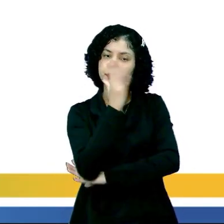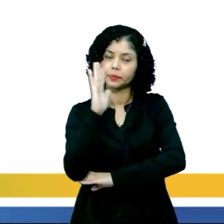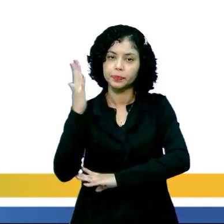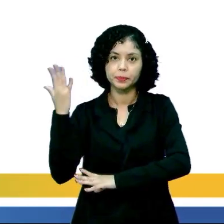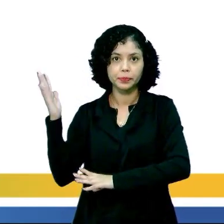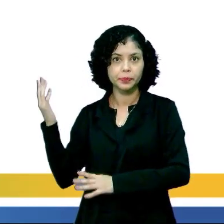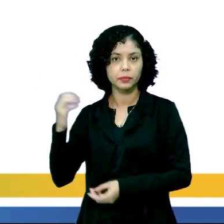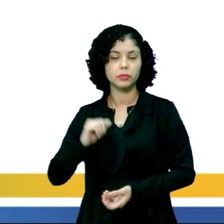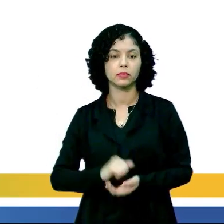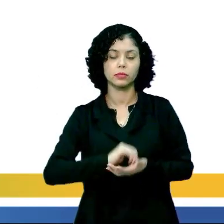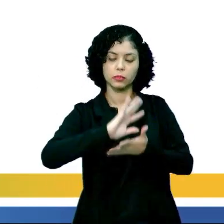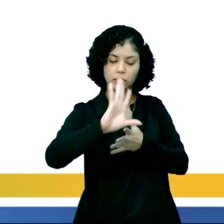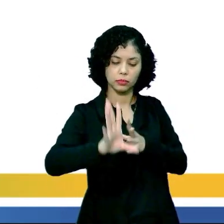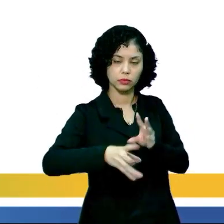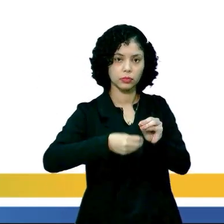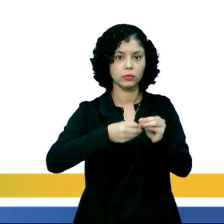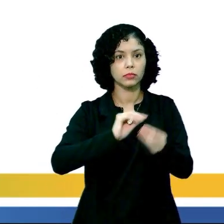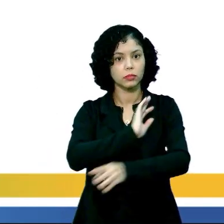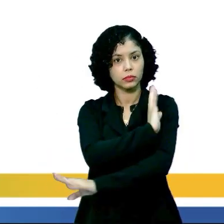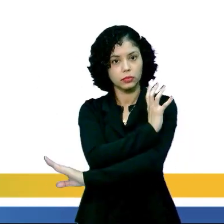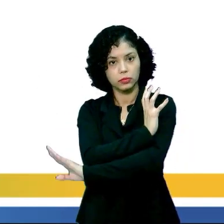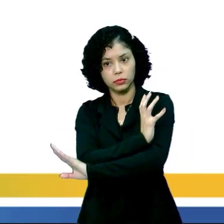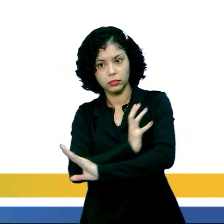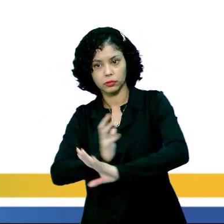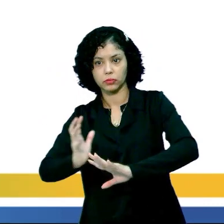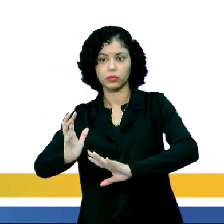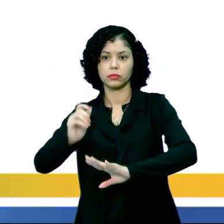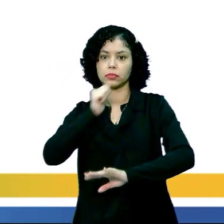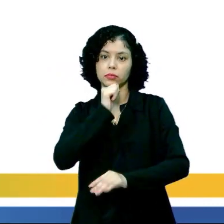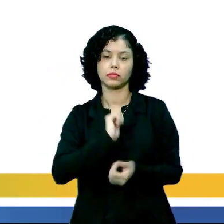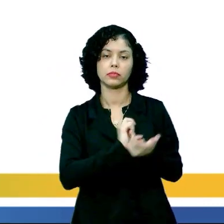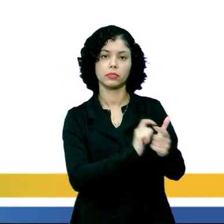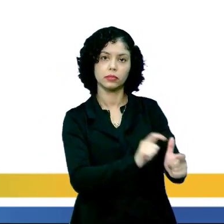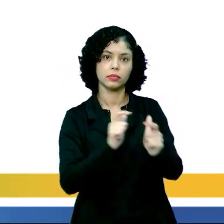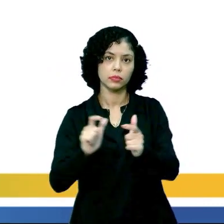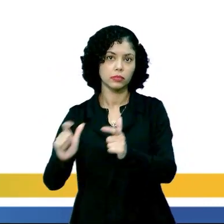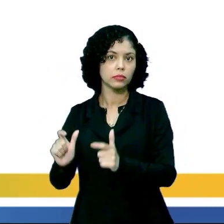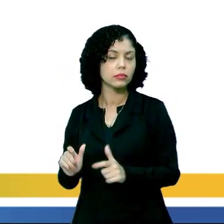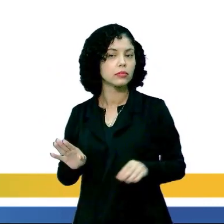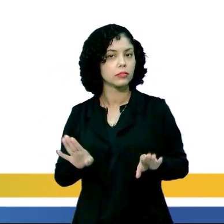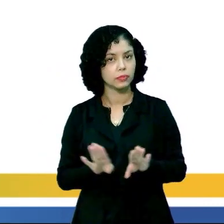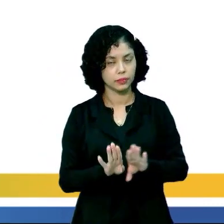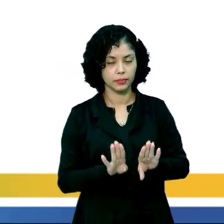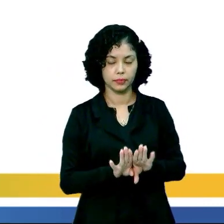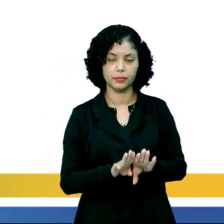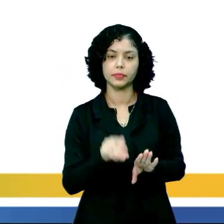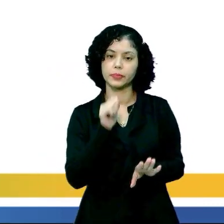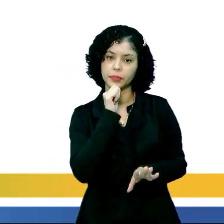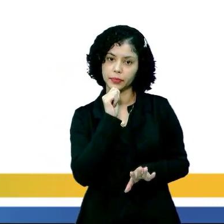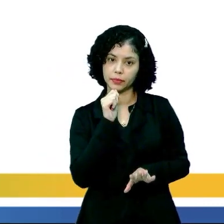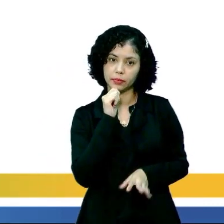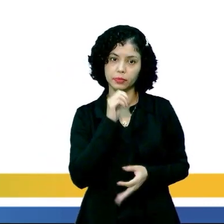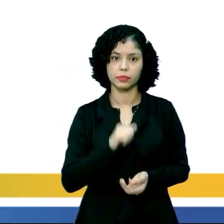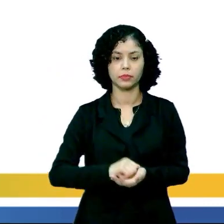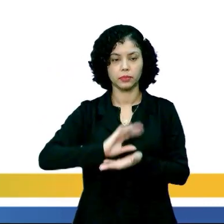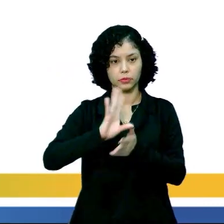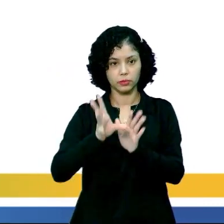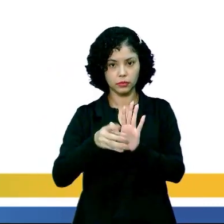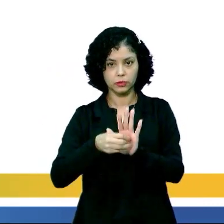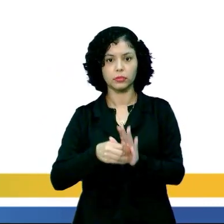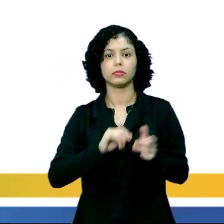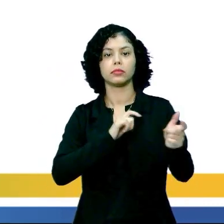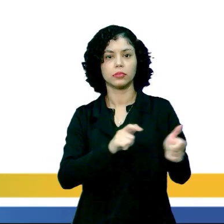certo? Então, o complexo de vegetações, o complexo de um ambiente também é composto, também compõe o